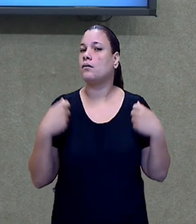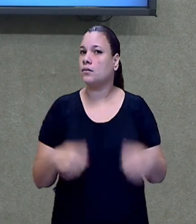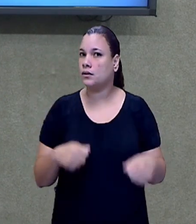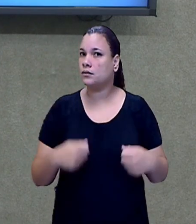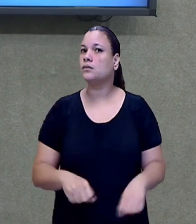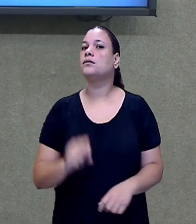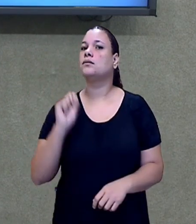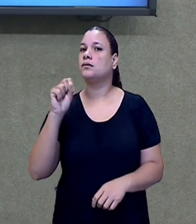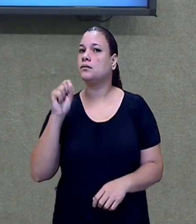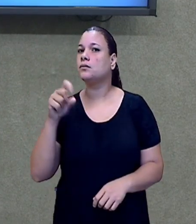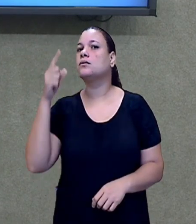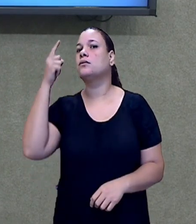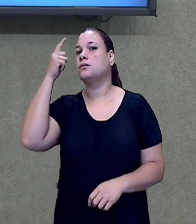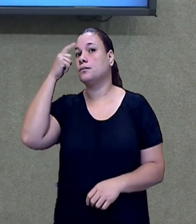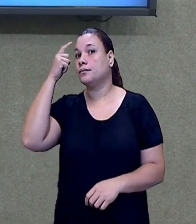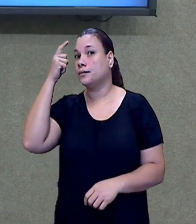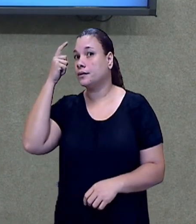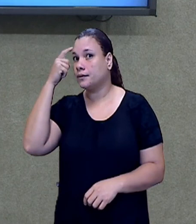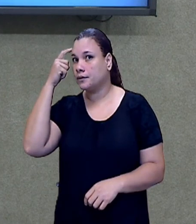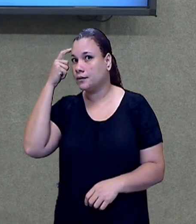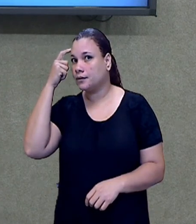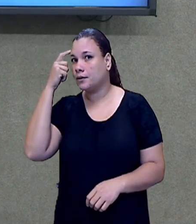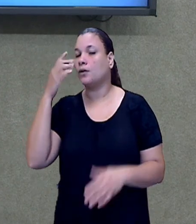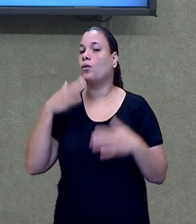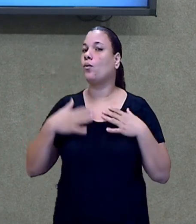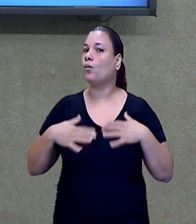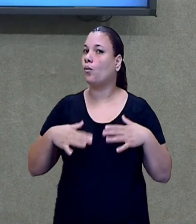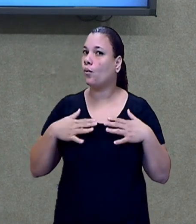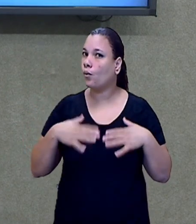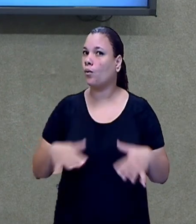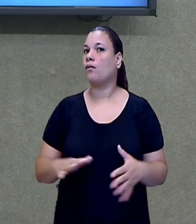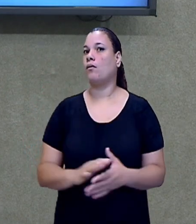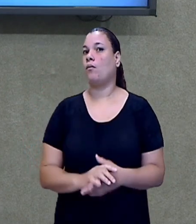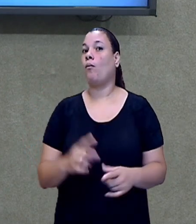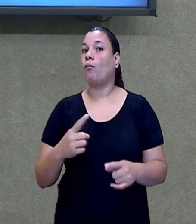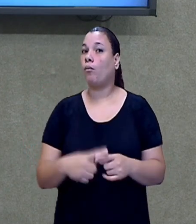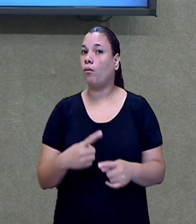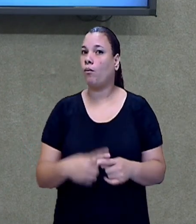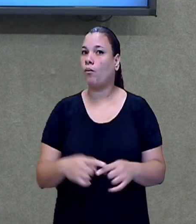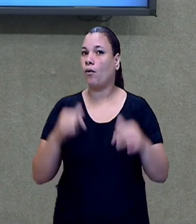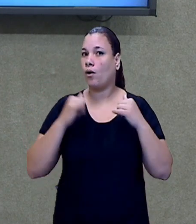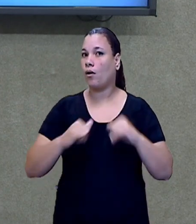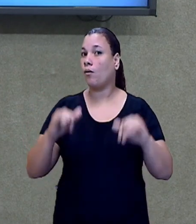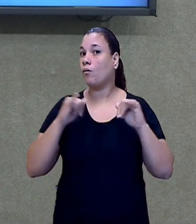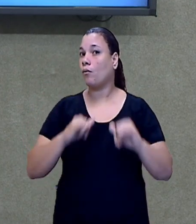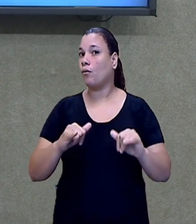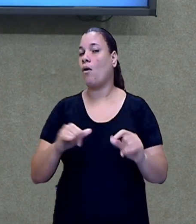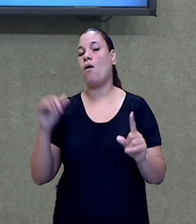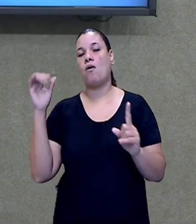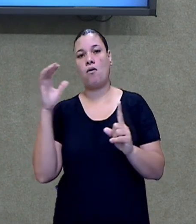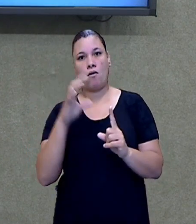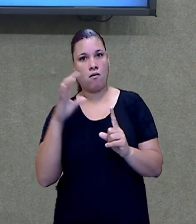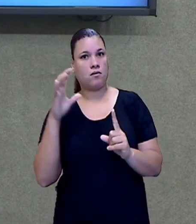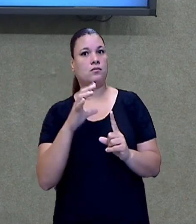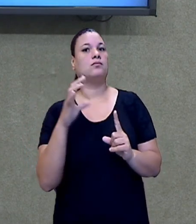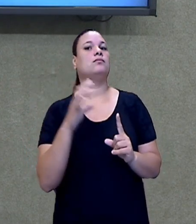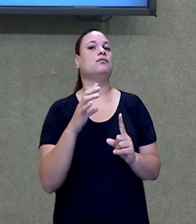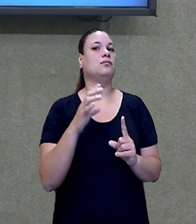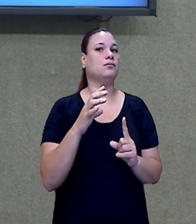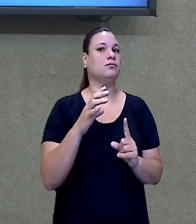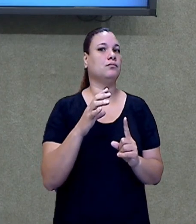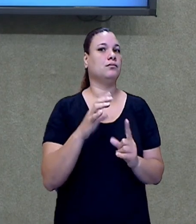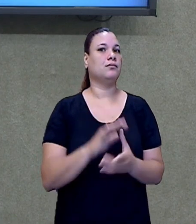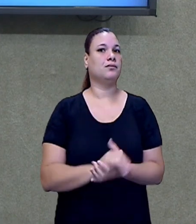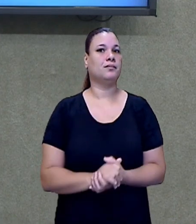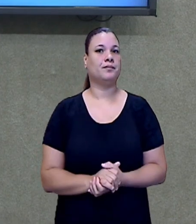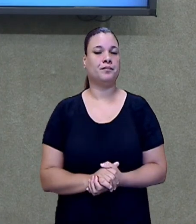então os anúncios eles vão utilizar, vão tentar te influenciar, convencer o tempo todo. Mas é válido a gente